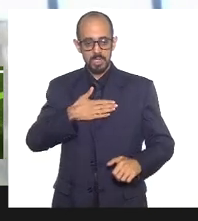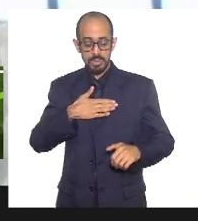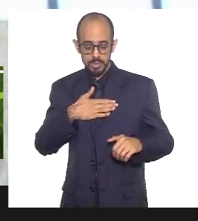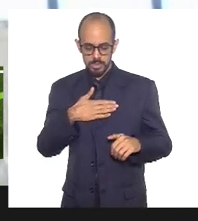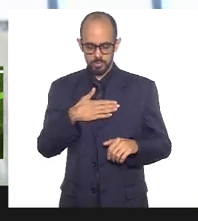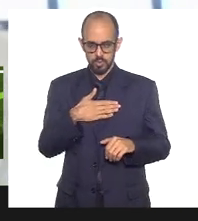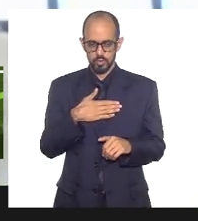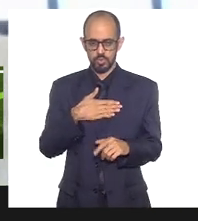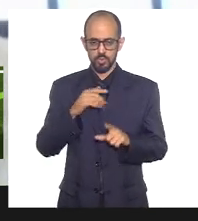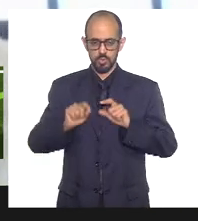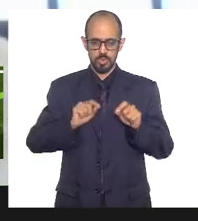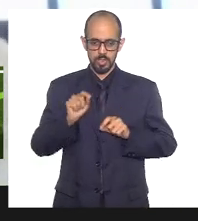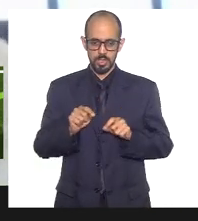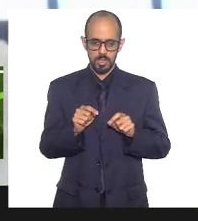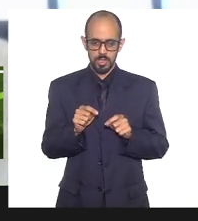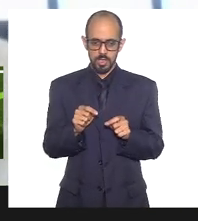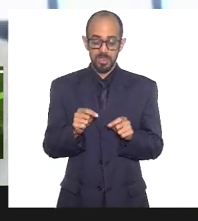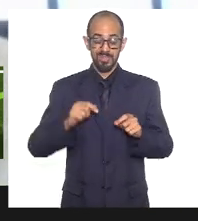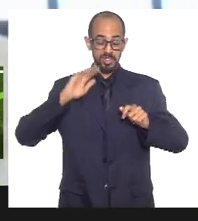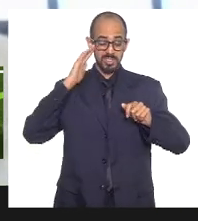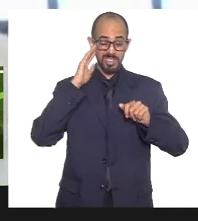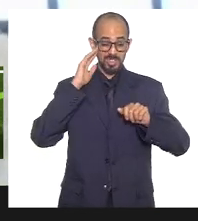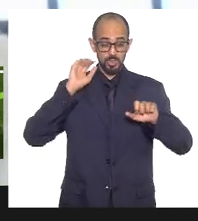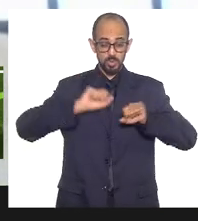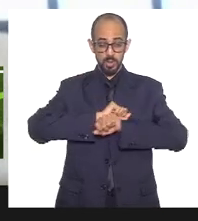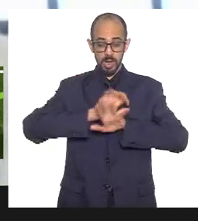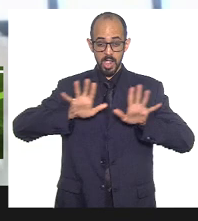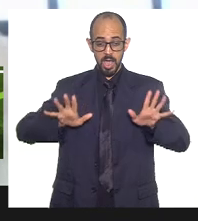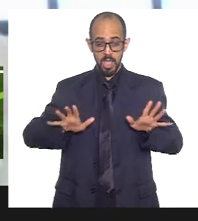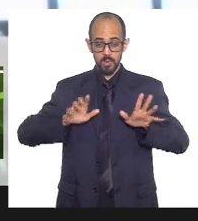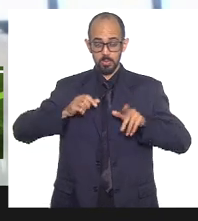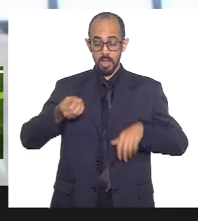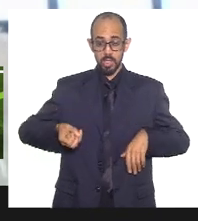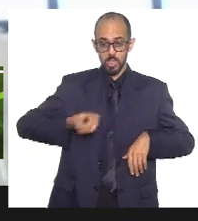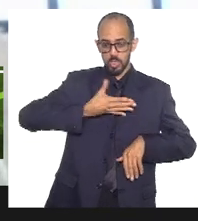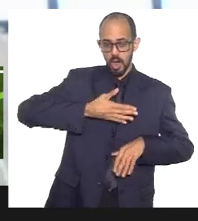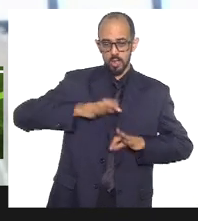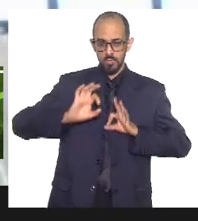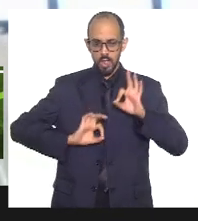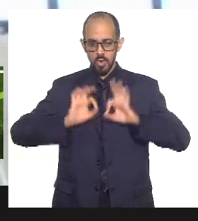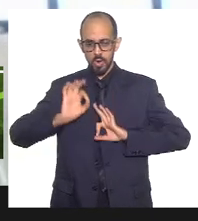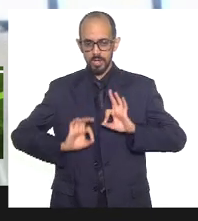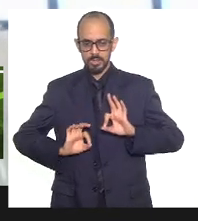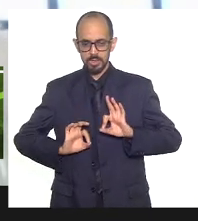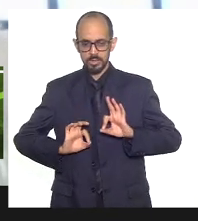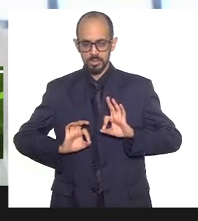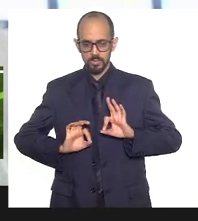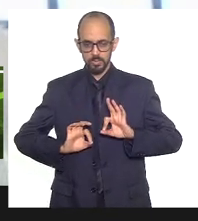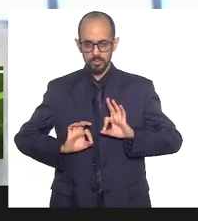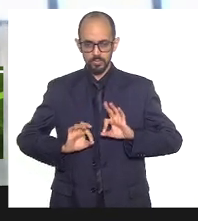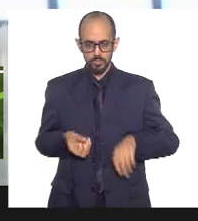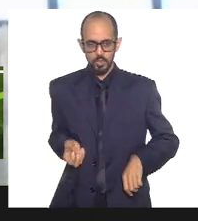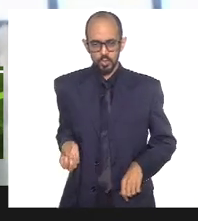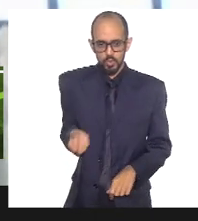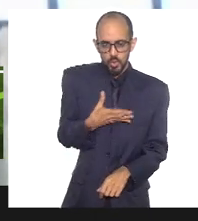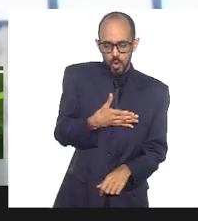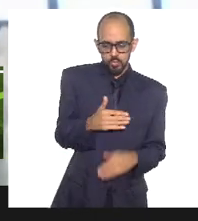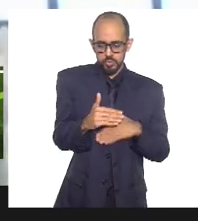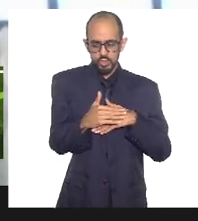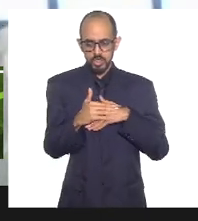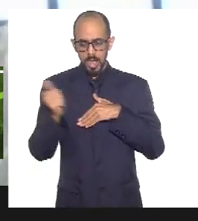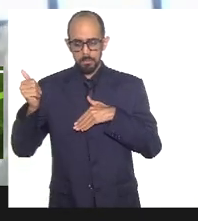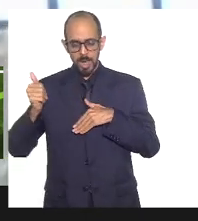que fosse compreendido uma nova organização, um novo chamado